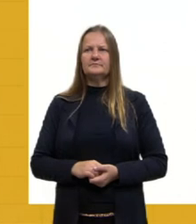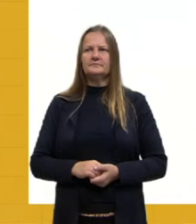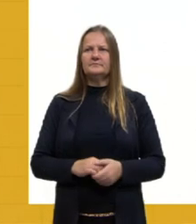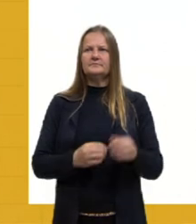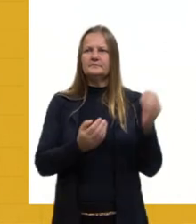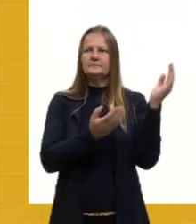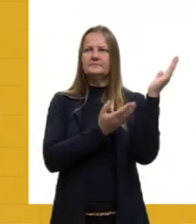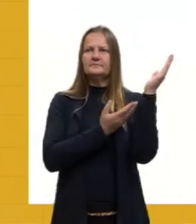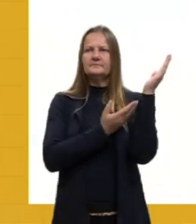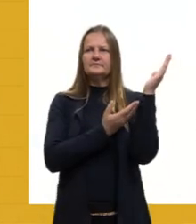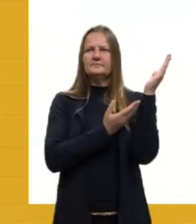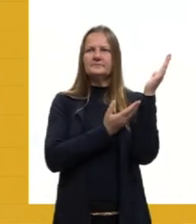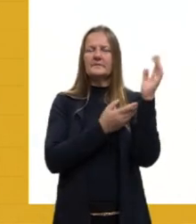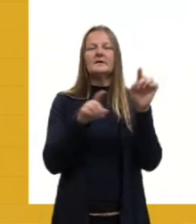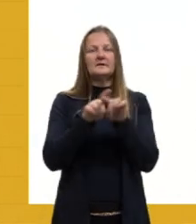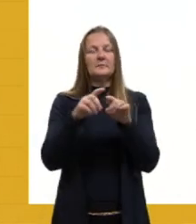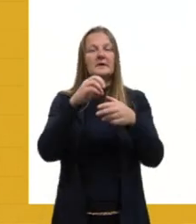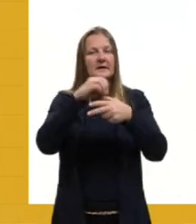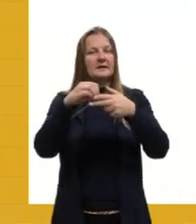vamos lá.